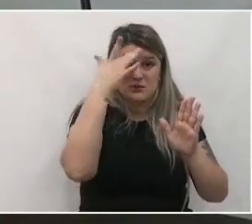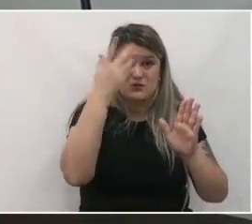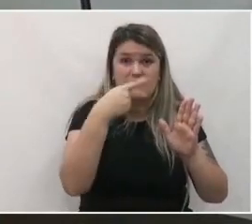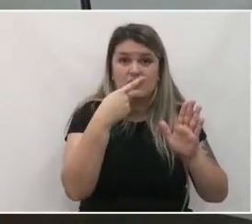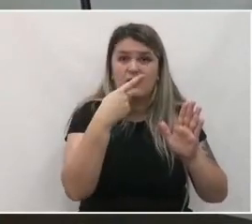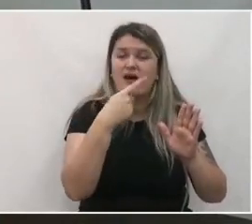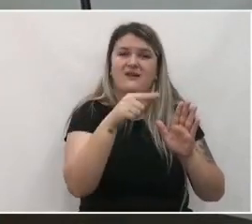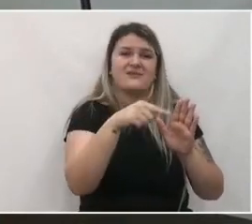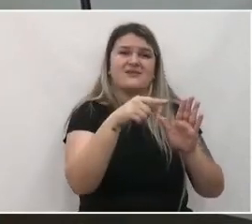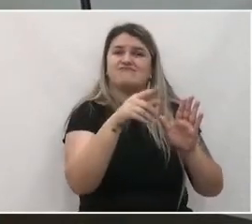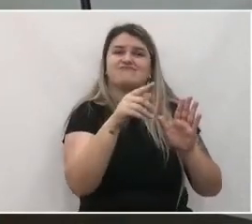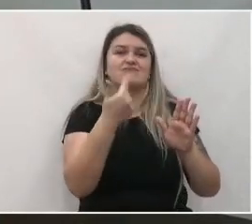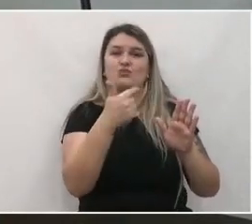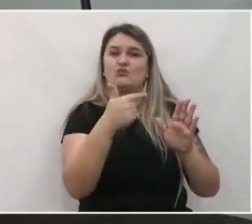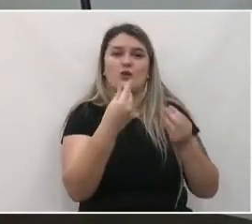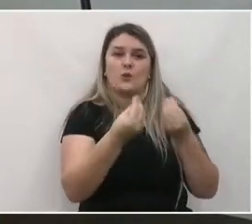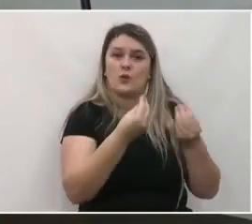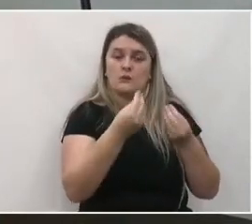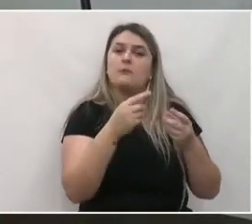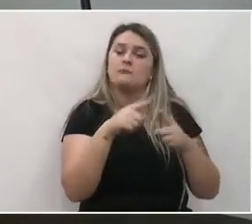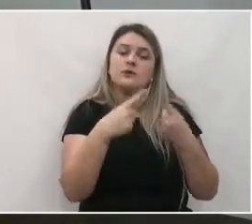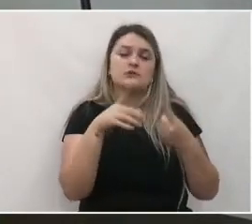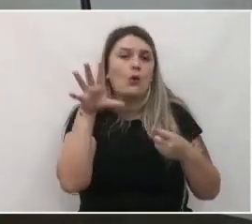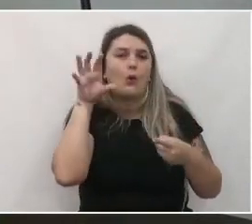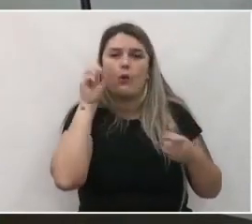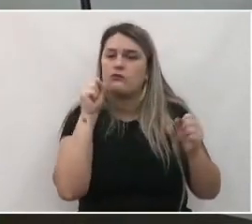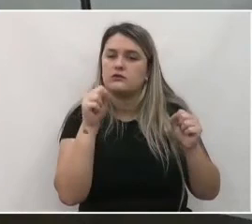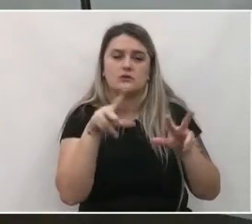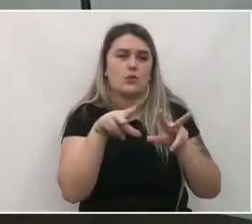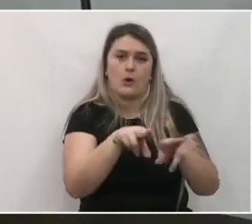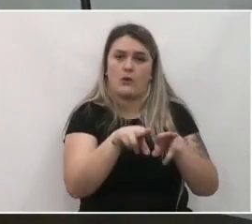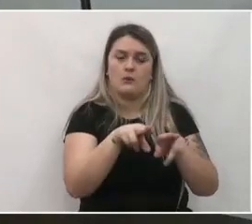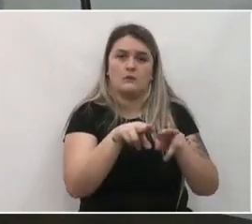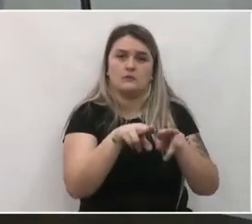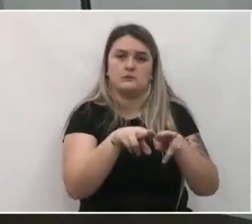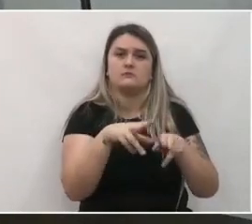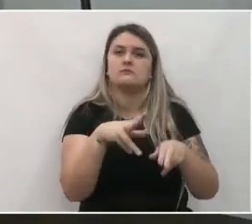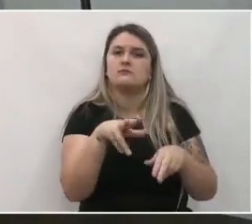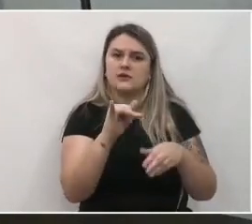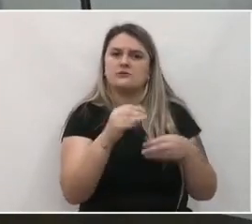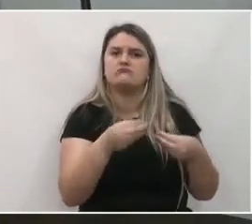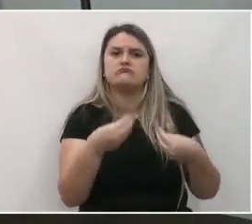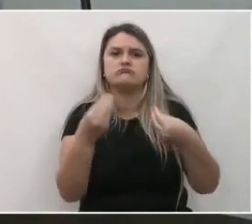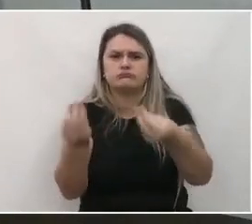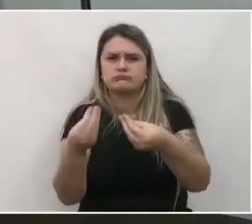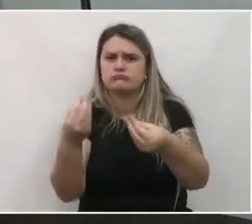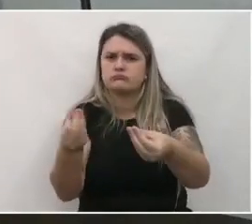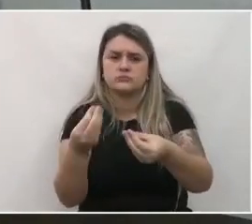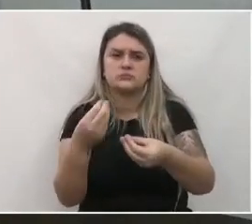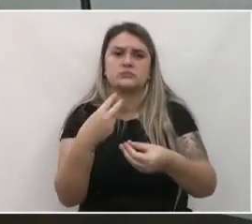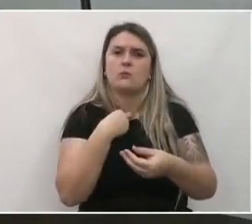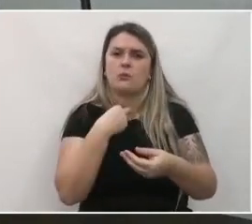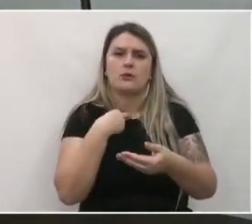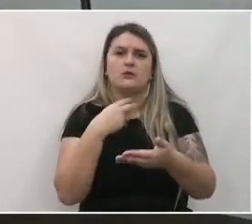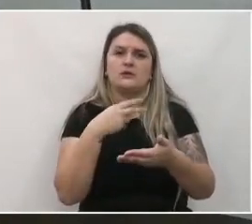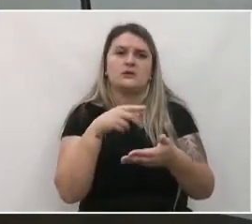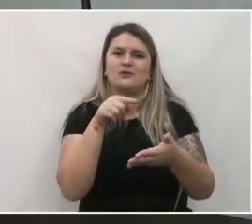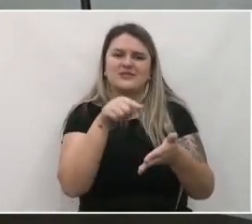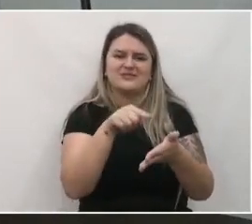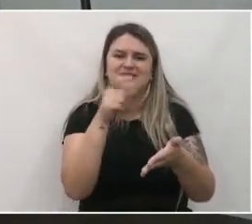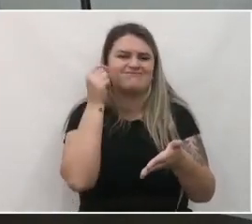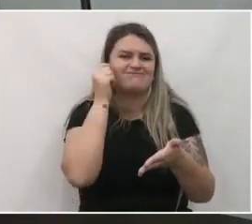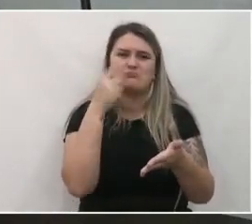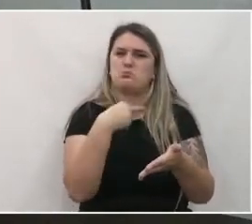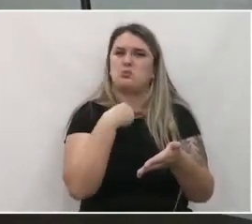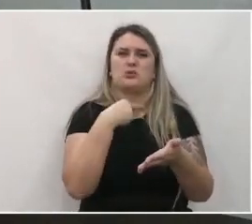tecnicamente não seja viável, a gente vai ouvir da mesma maneira e nós vamos encaminhar de maneira que não possa ser aprovada aquela ideia,